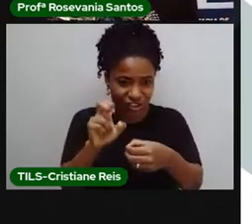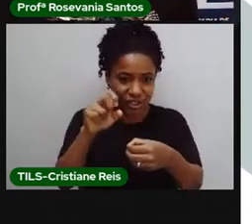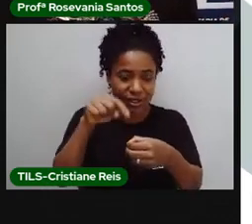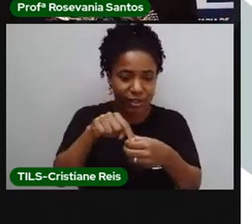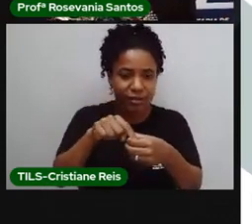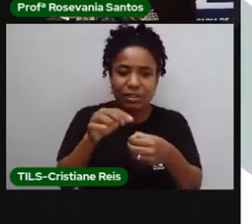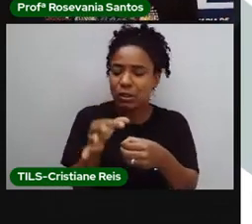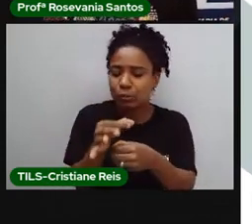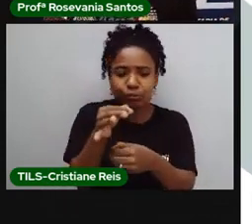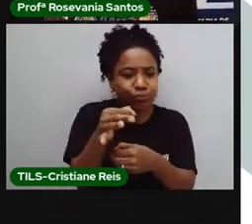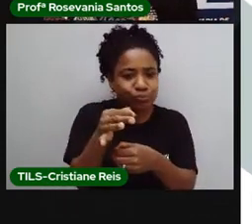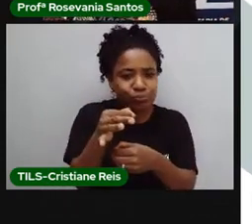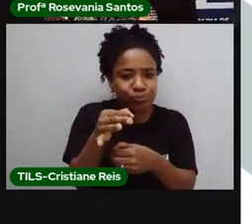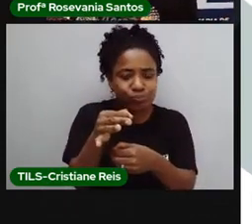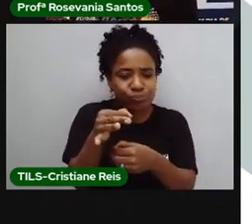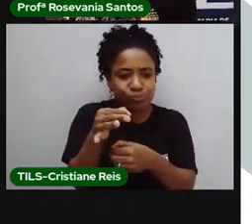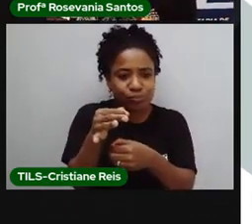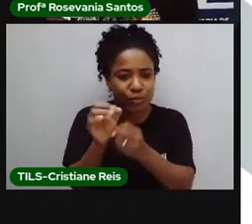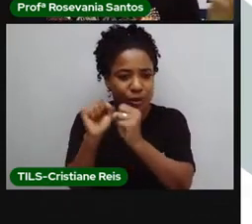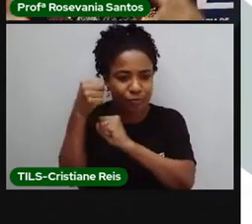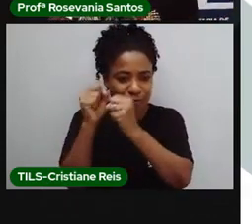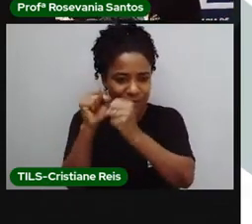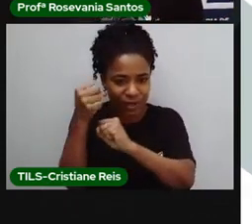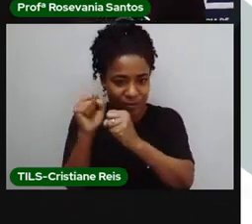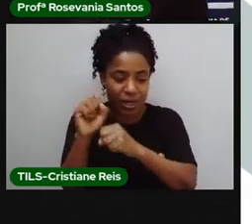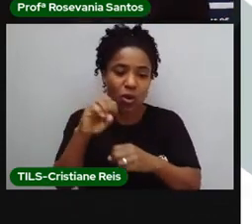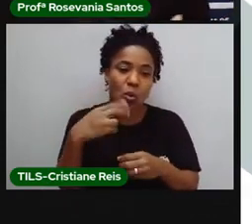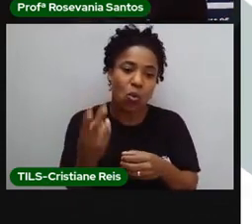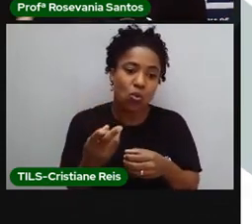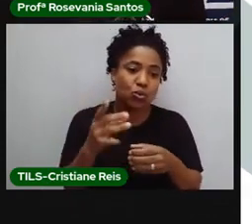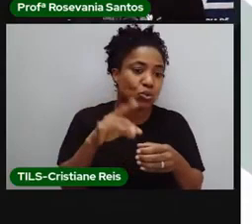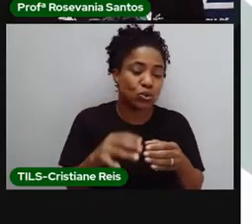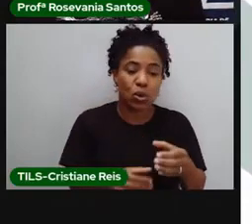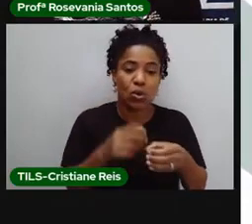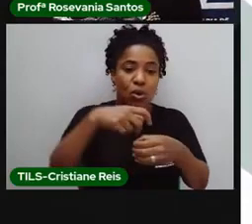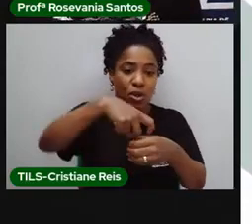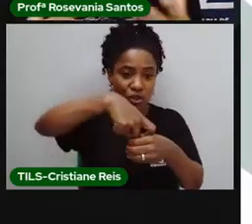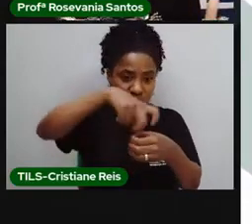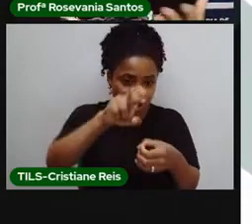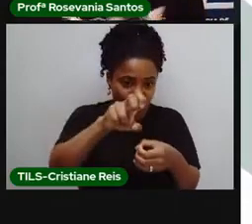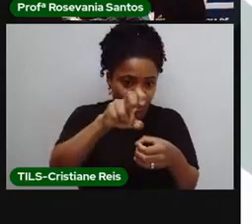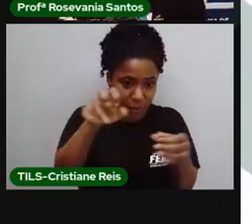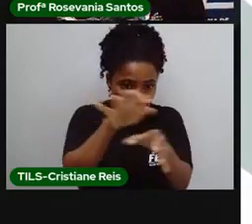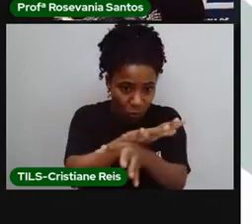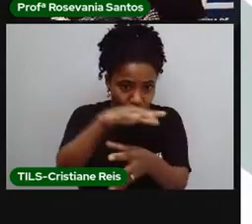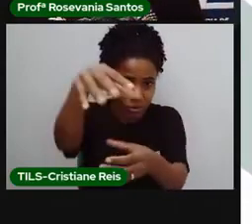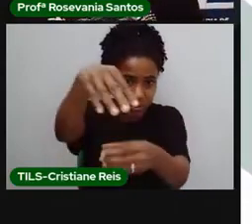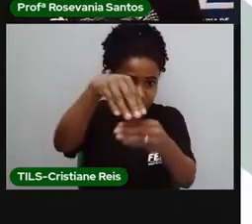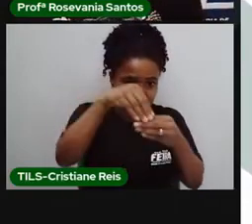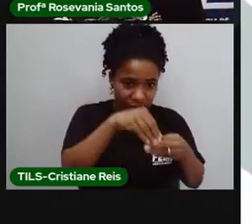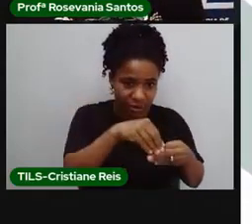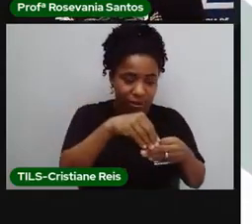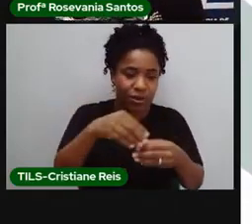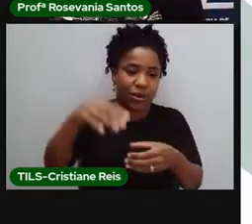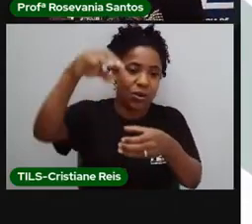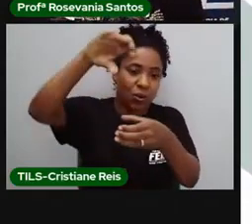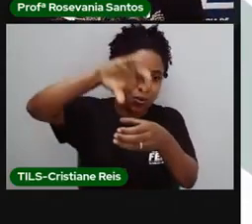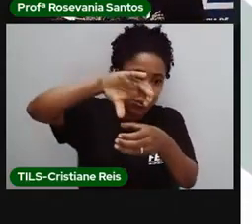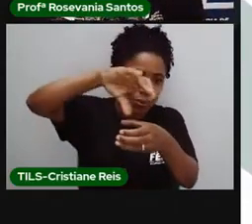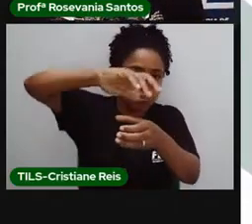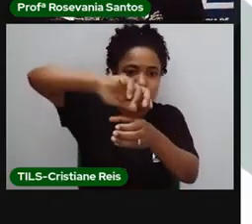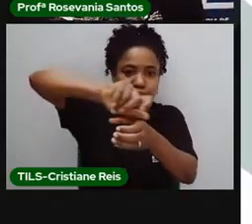de refrigerante. Ou, senão, a gente pega os produtos e monta, como a maioria das fábricas que a gente tem lá na zona da França de Manaus.